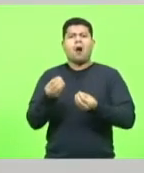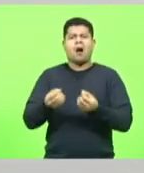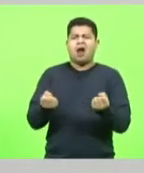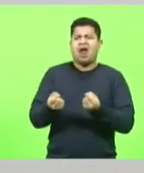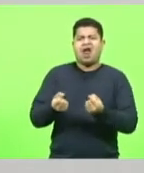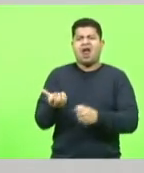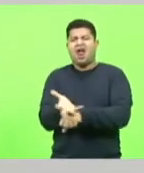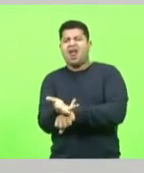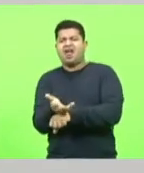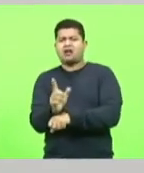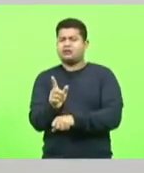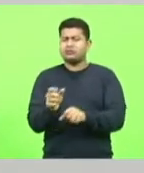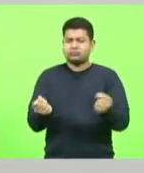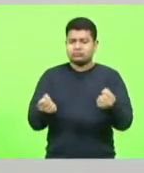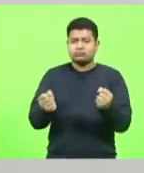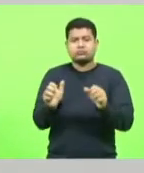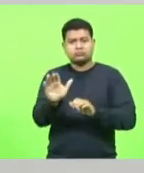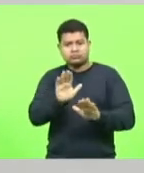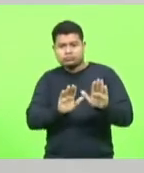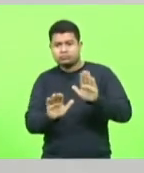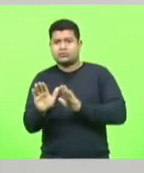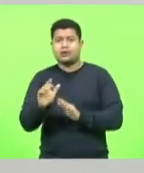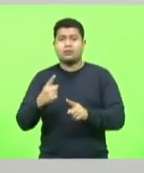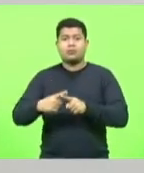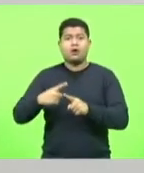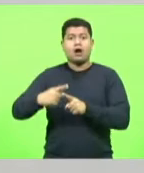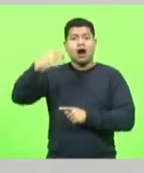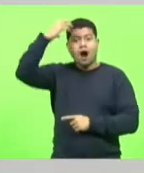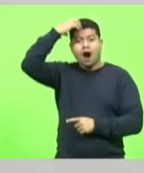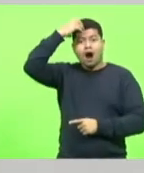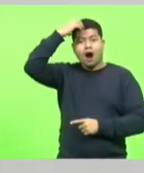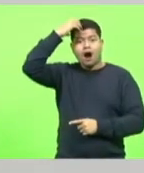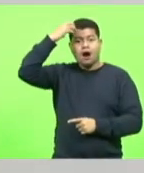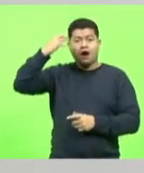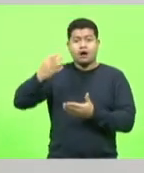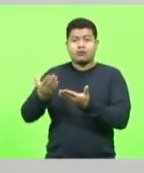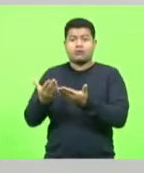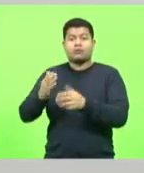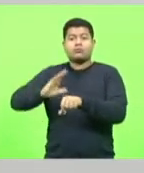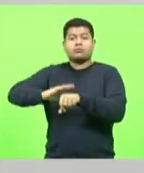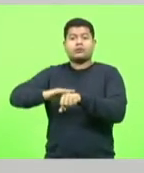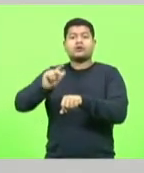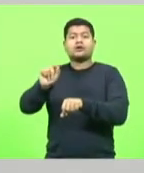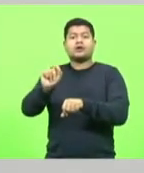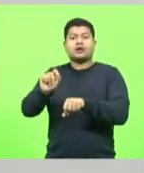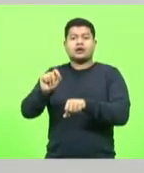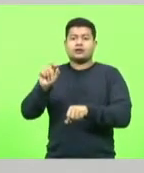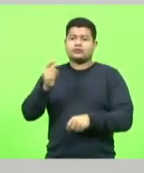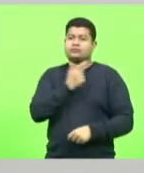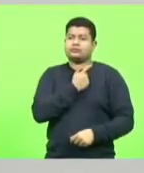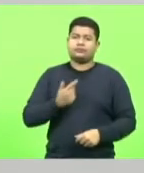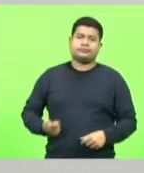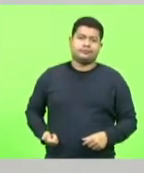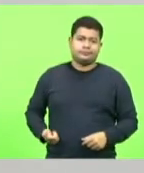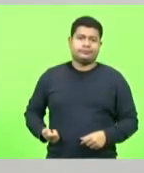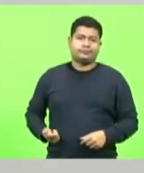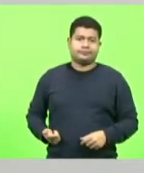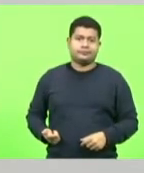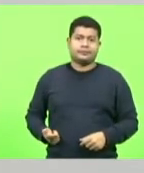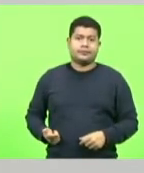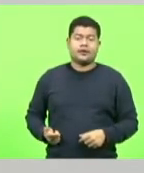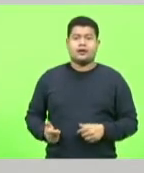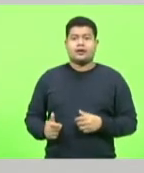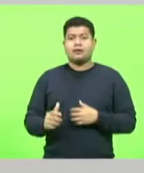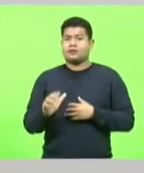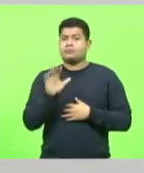a culpa da estrada estar daquela maneira é do governo. Mas a culpa